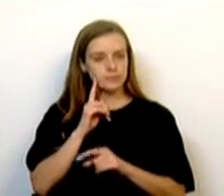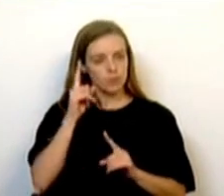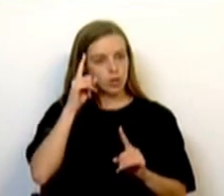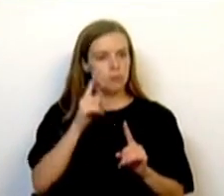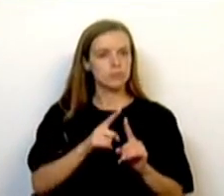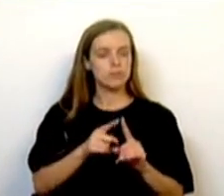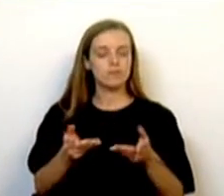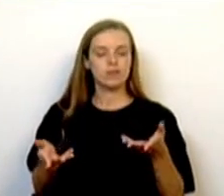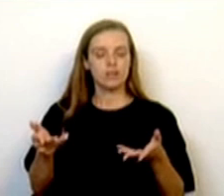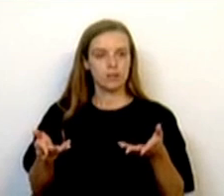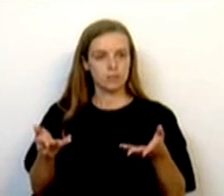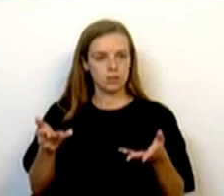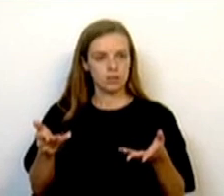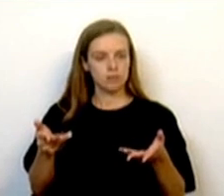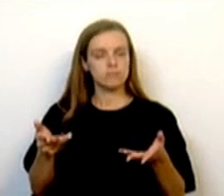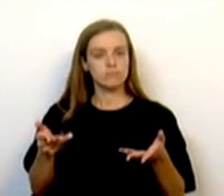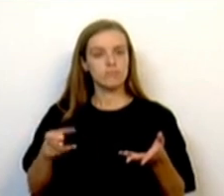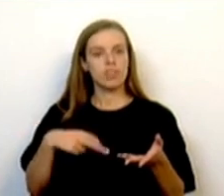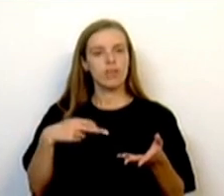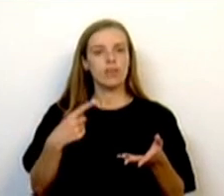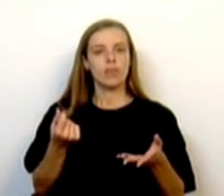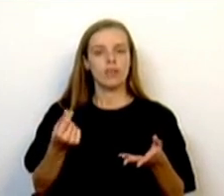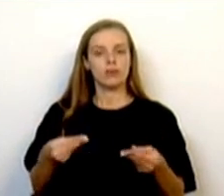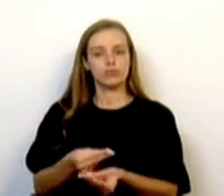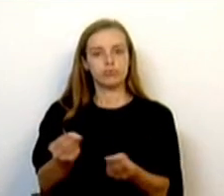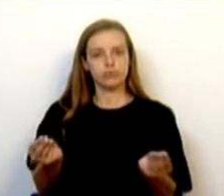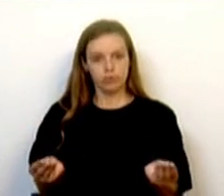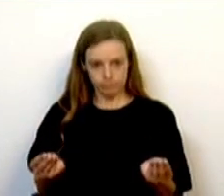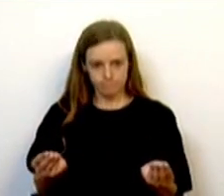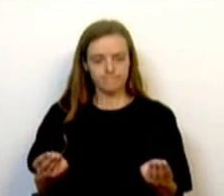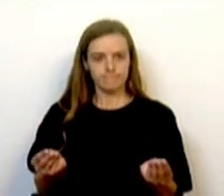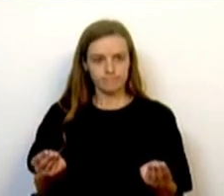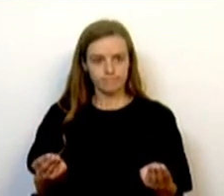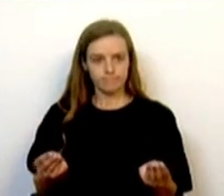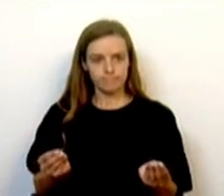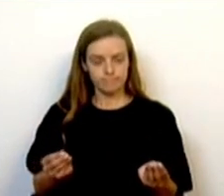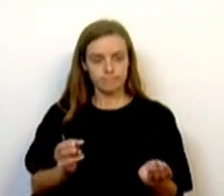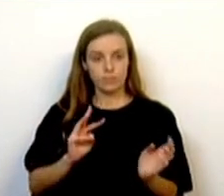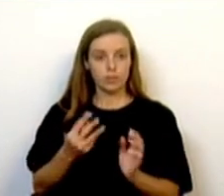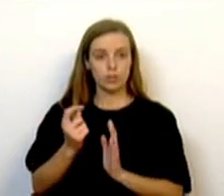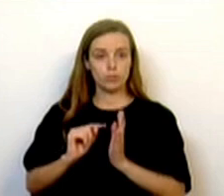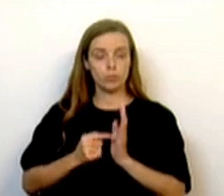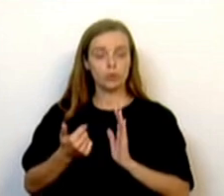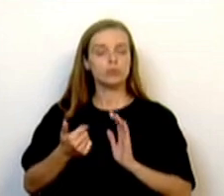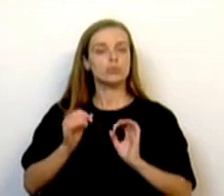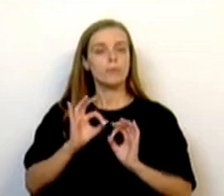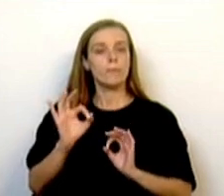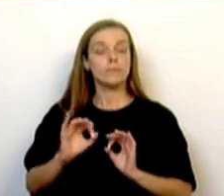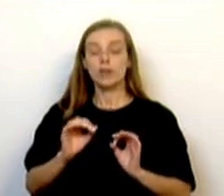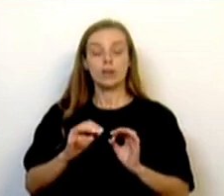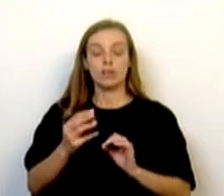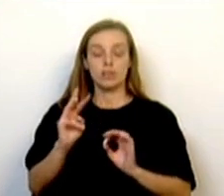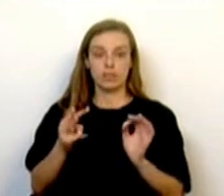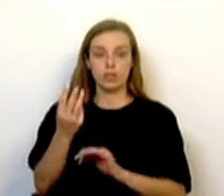a distribuição da riqueza, nomeadamente através de um acréscimo de mais 3 pontos percentuais do peso do PIB nos salários.